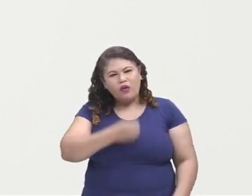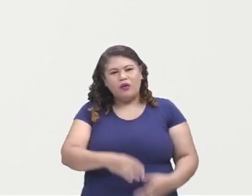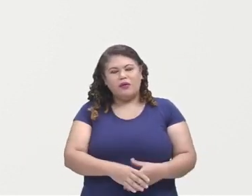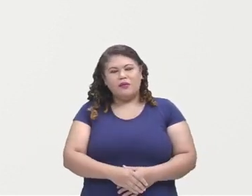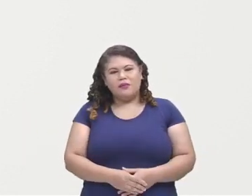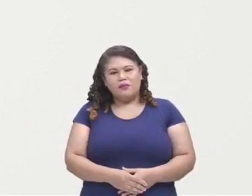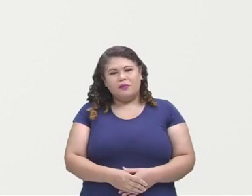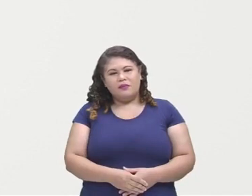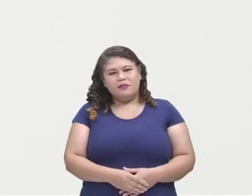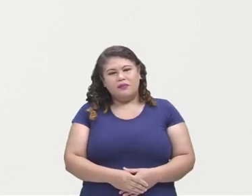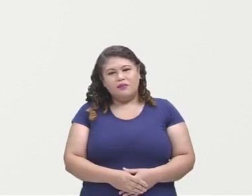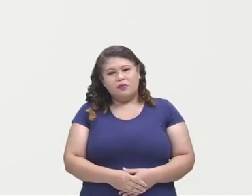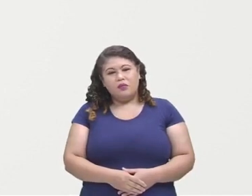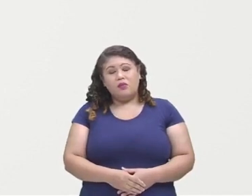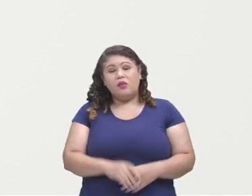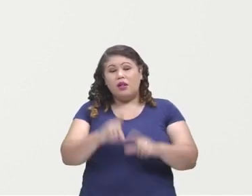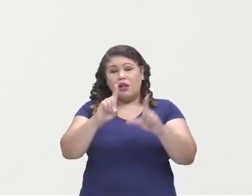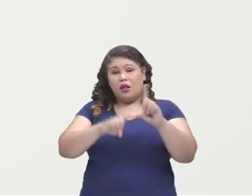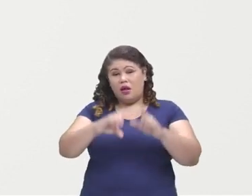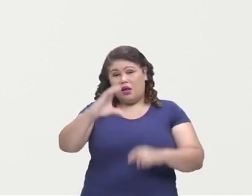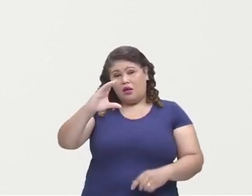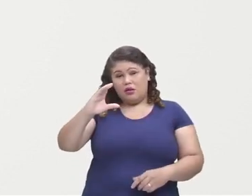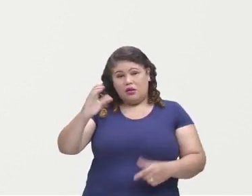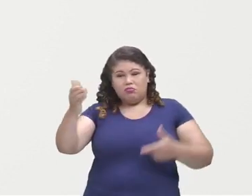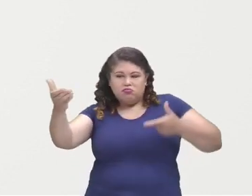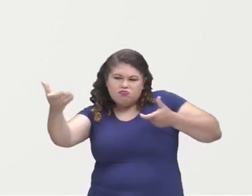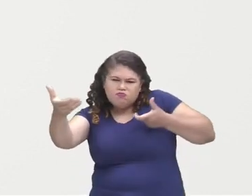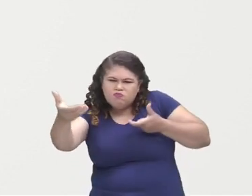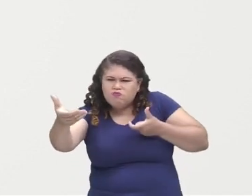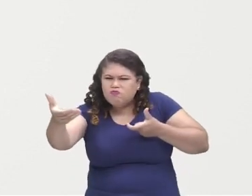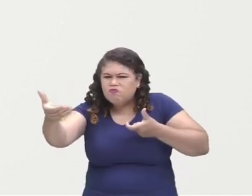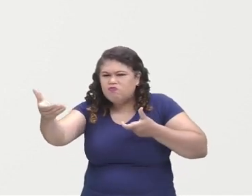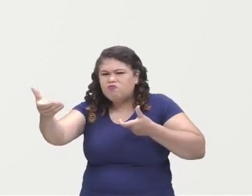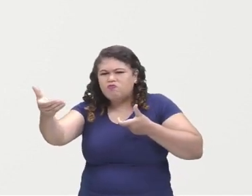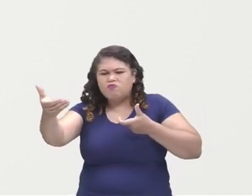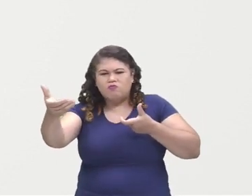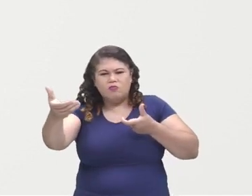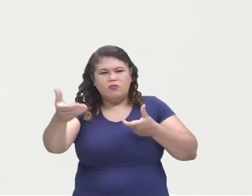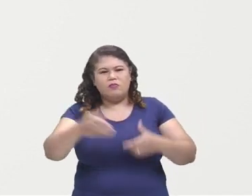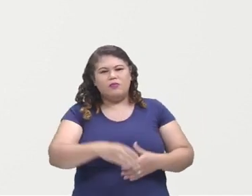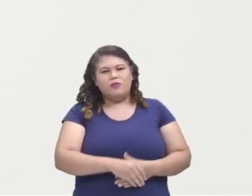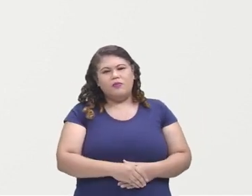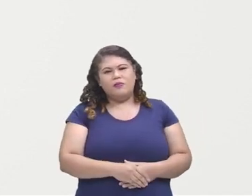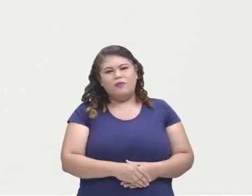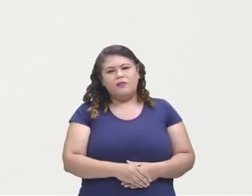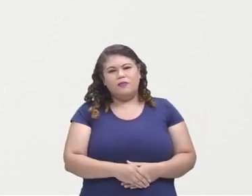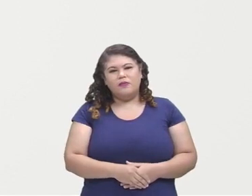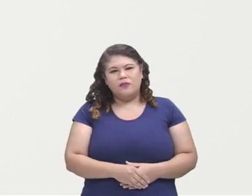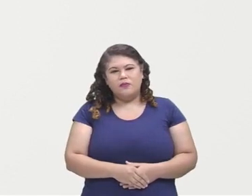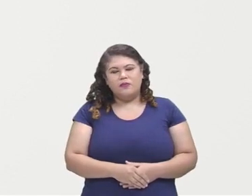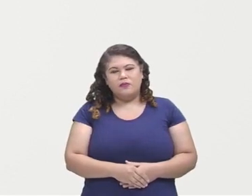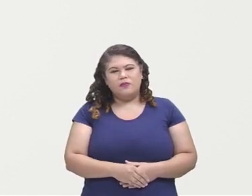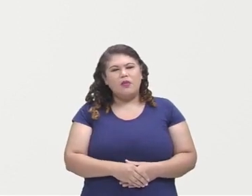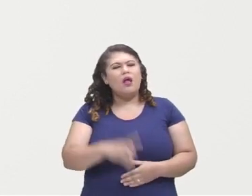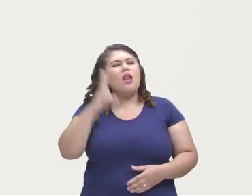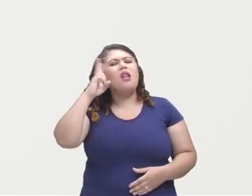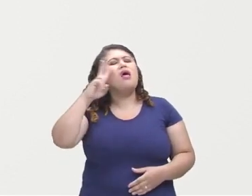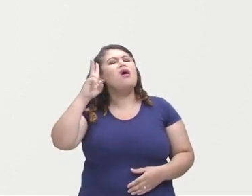Ou é a letra C, o caçador que apareceu? Lembram disso, crianças?